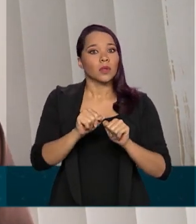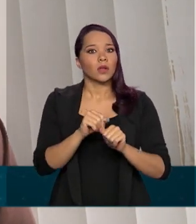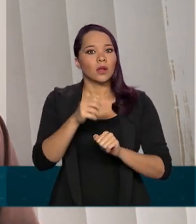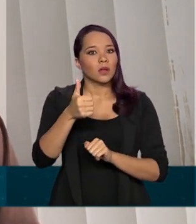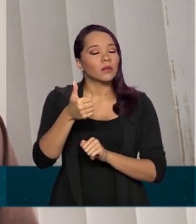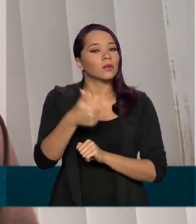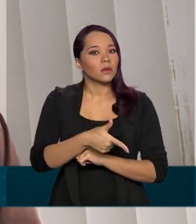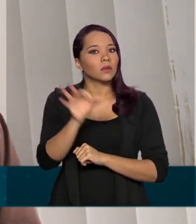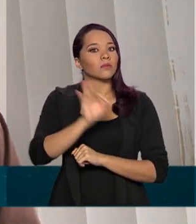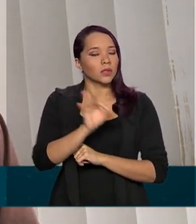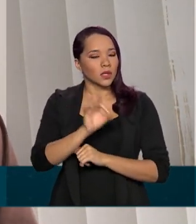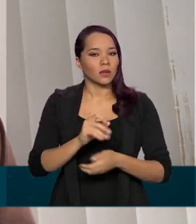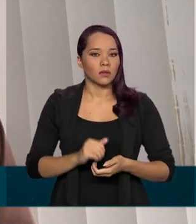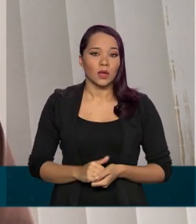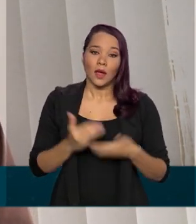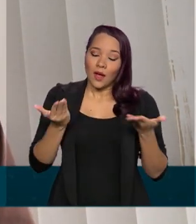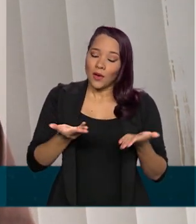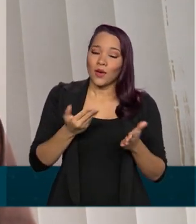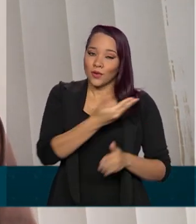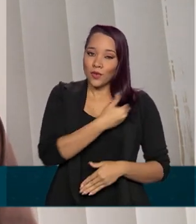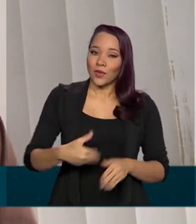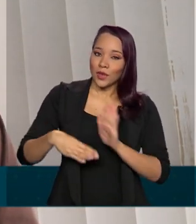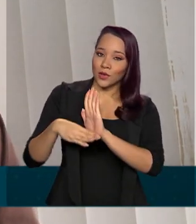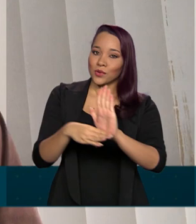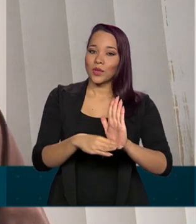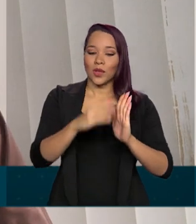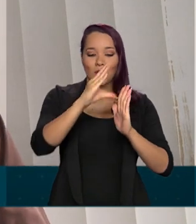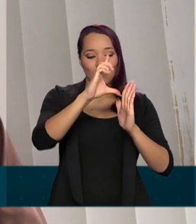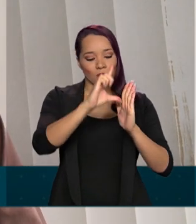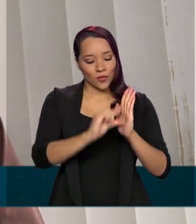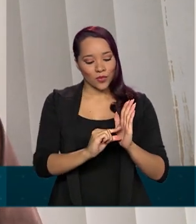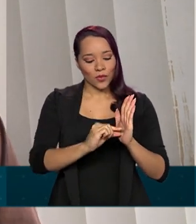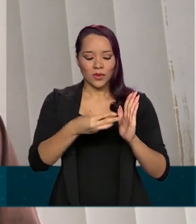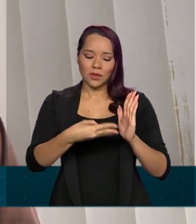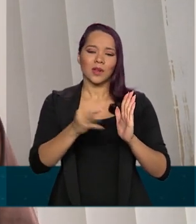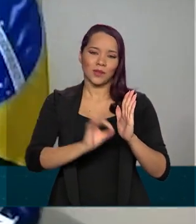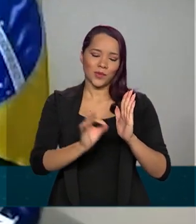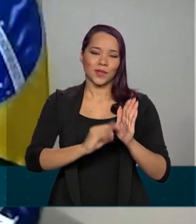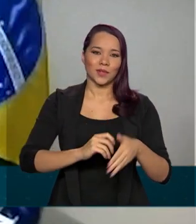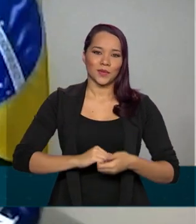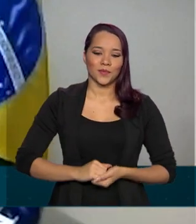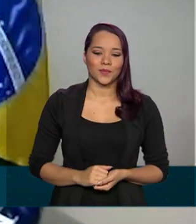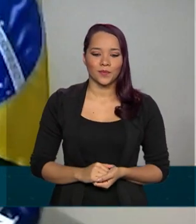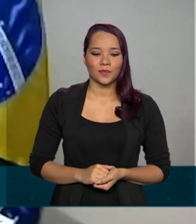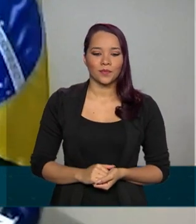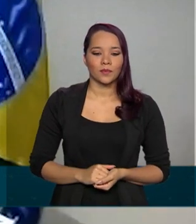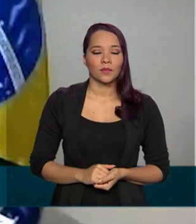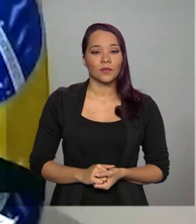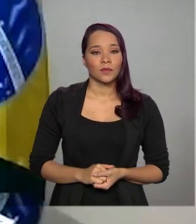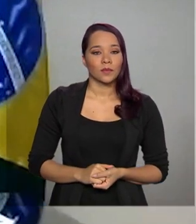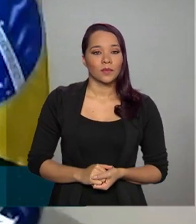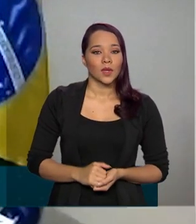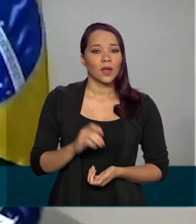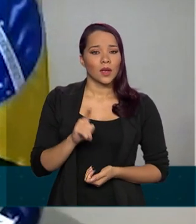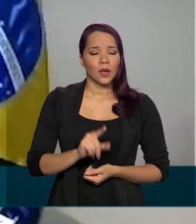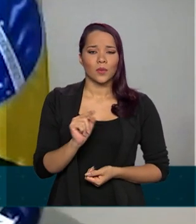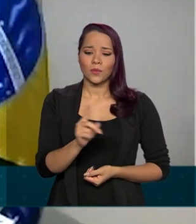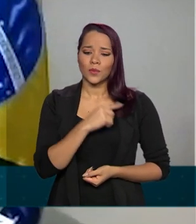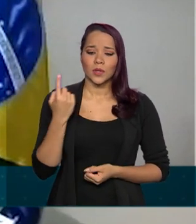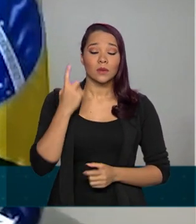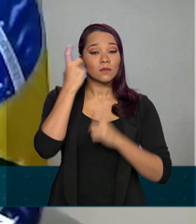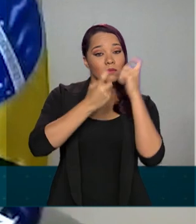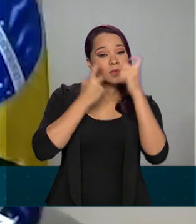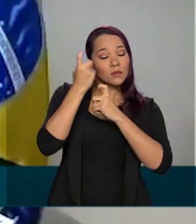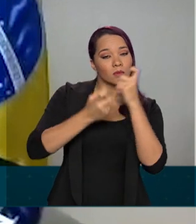12%. Agora, com a ajuda do governo, deve ficar na casa dos 3%. Aquilo que nós nos preocupamos